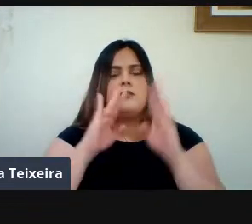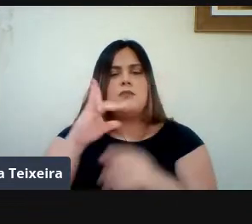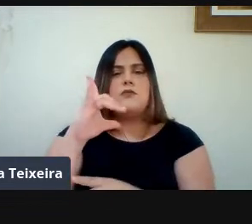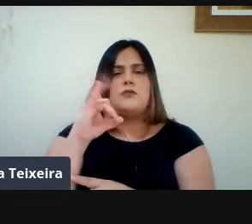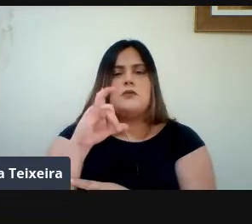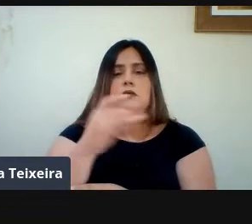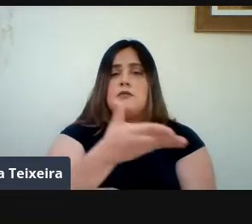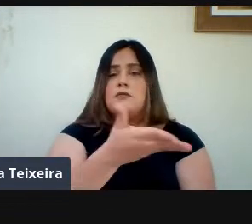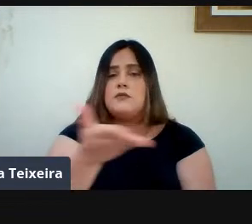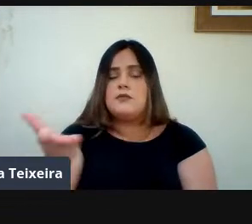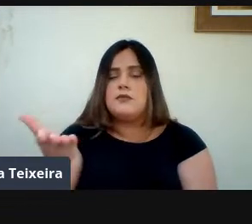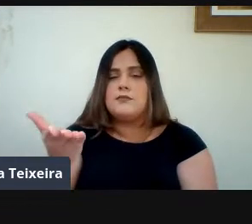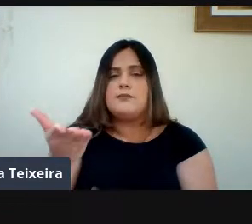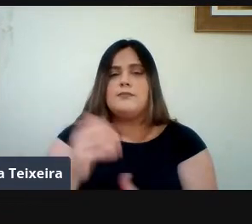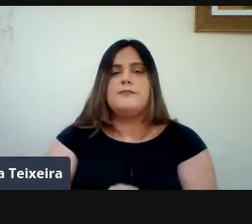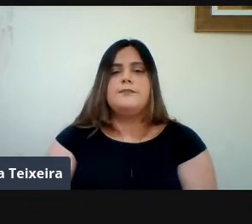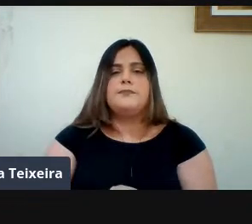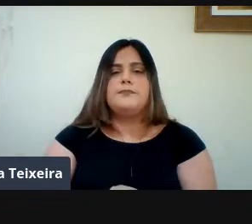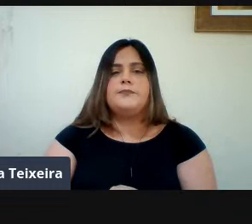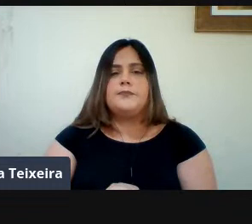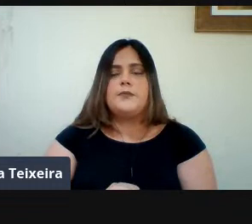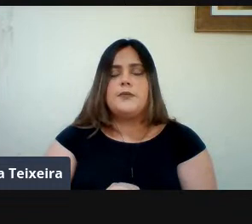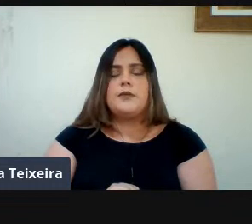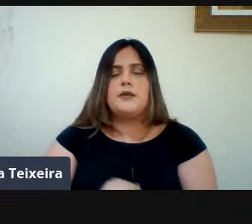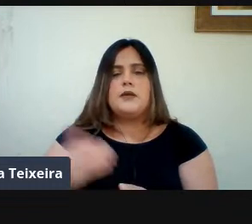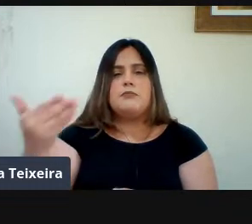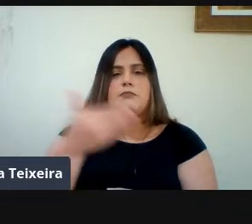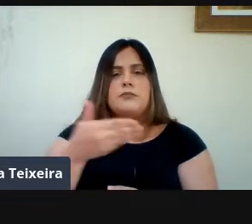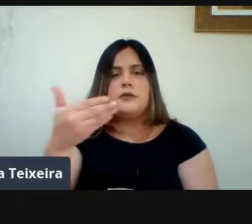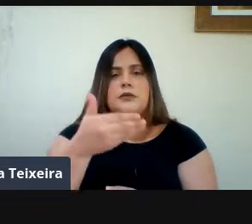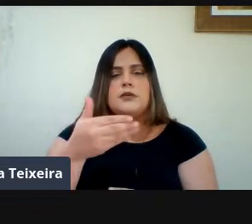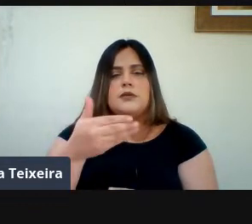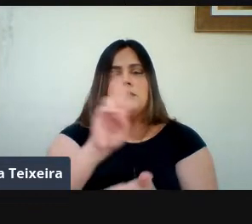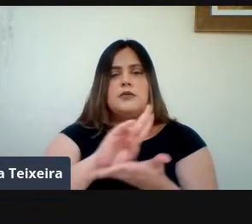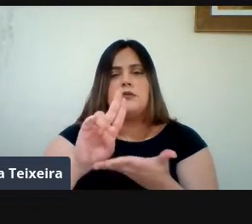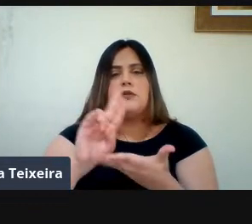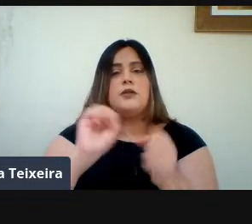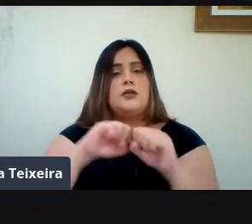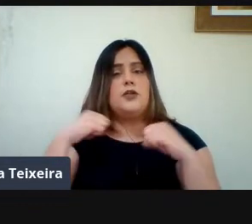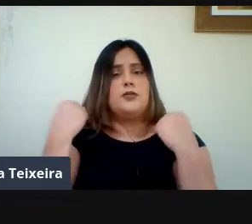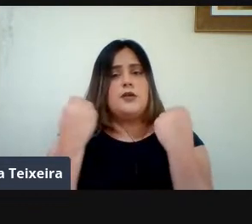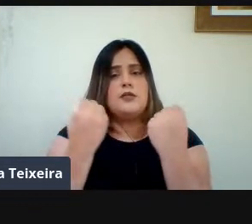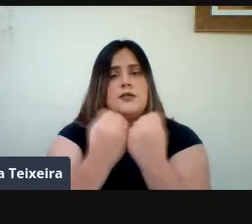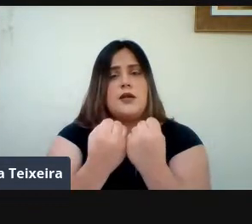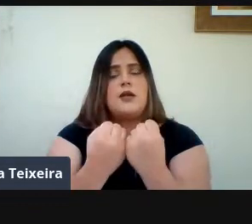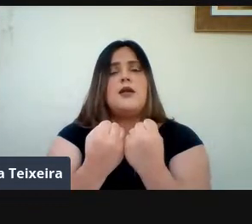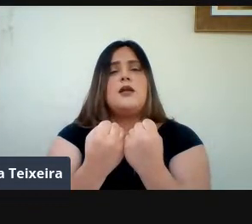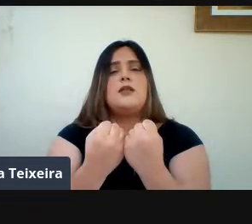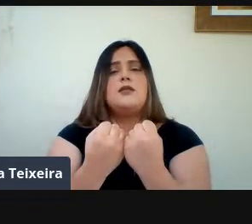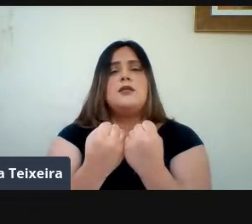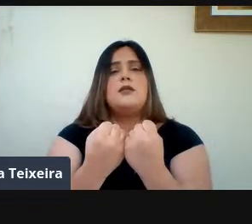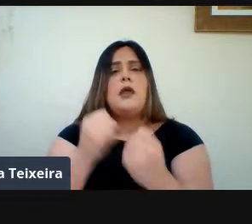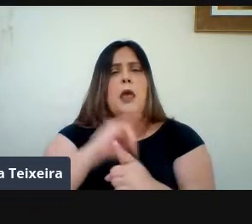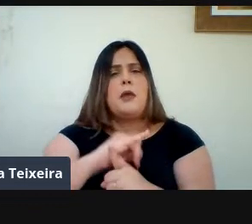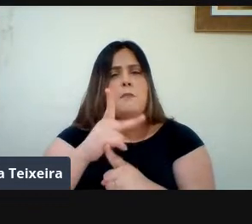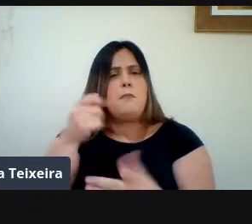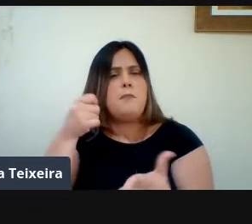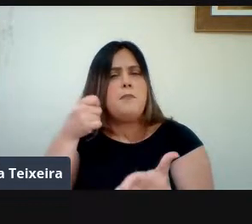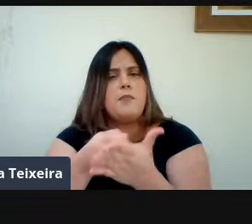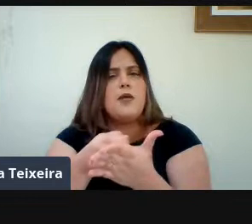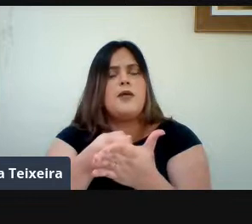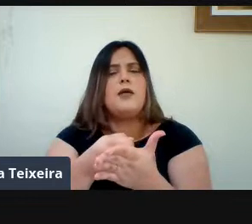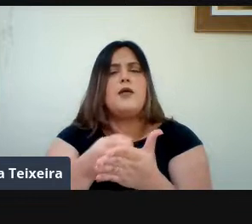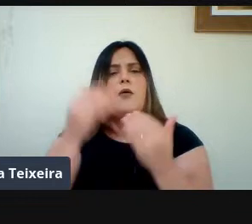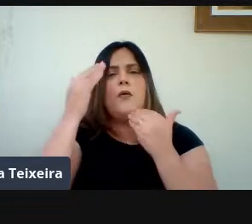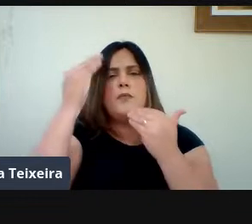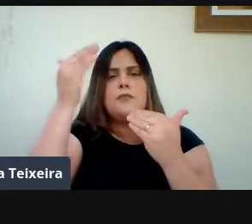Fazem Parte Da Nossa Universidade Da Sociedade Que Nos Financia Obrigado Por Nos Prestigiar Por Estar Presente Nessa